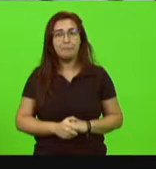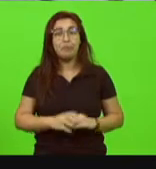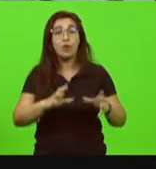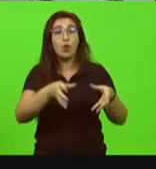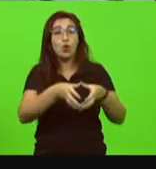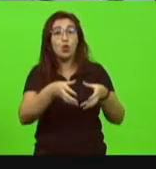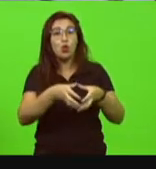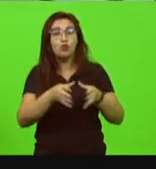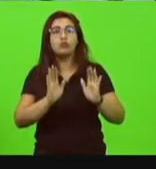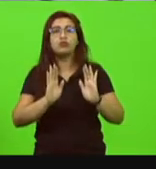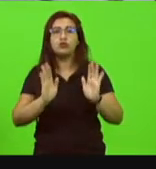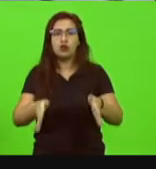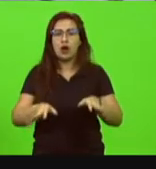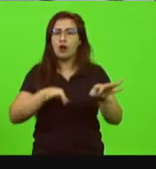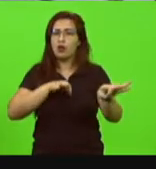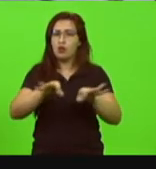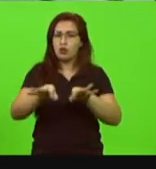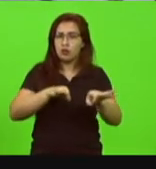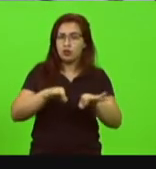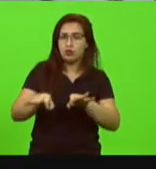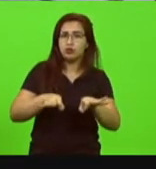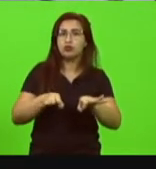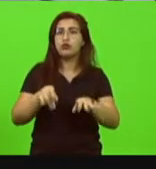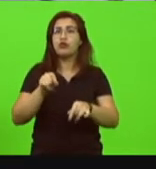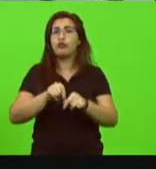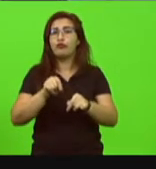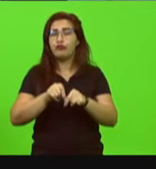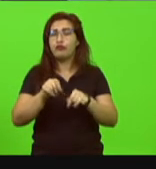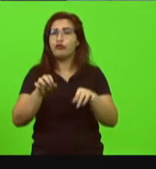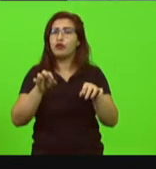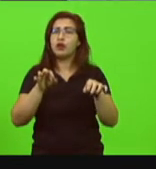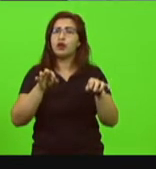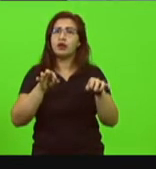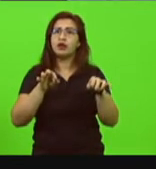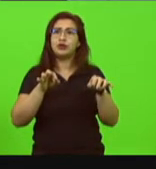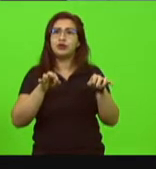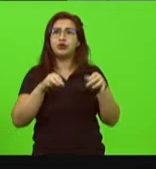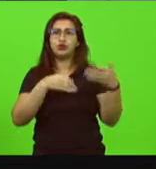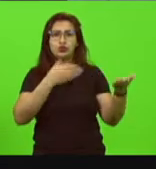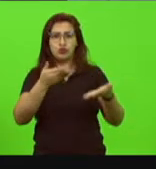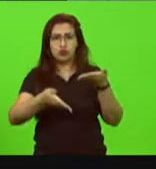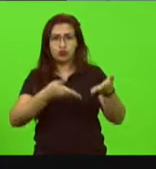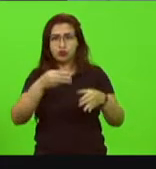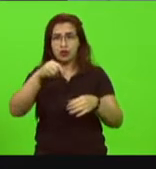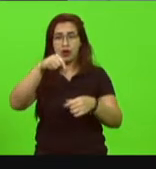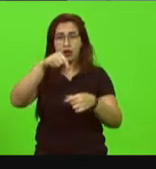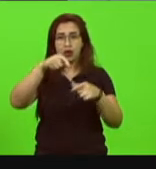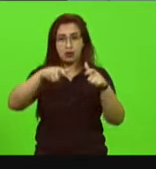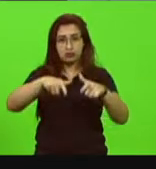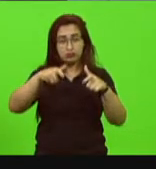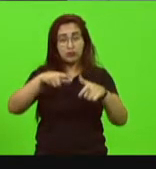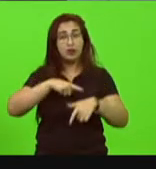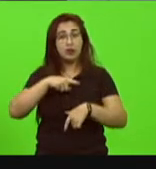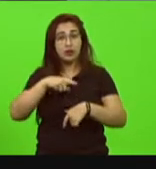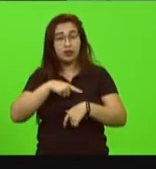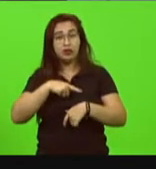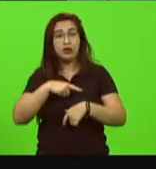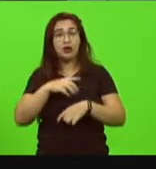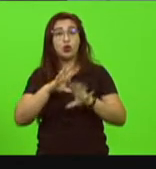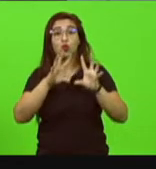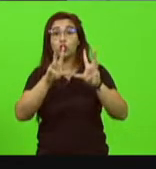mobilizada semana passada fez uma grande mobilização na cidade tem uma comoção regional